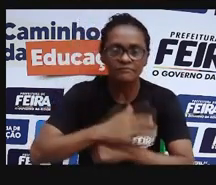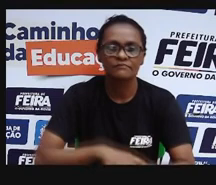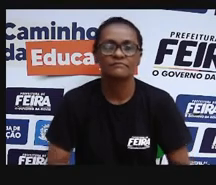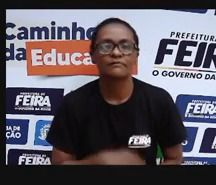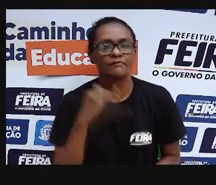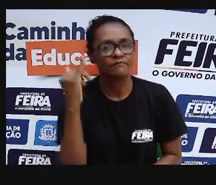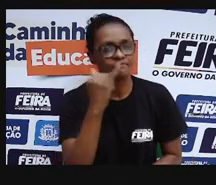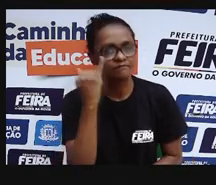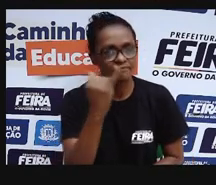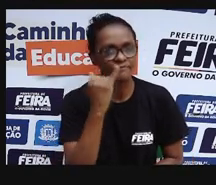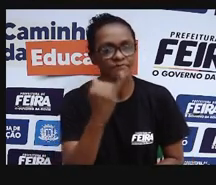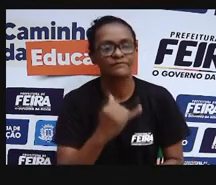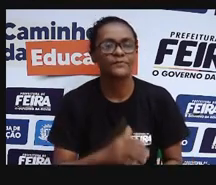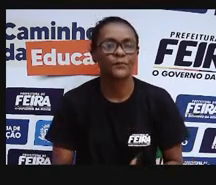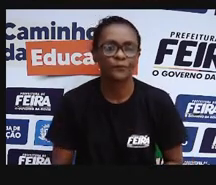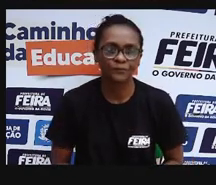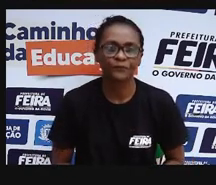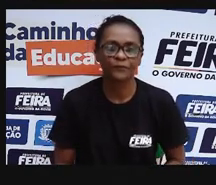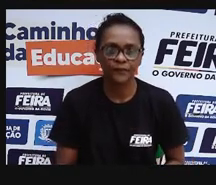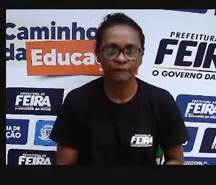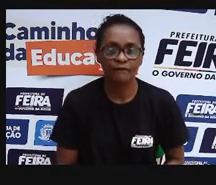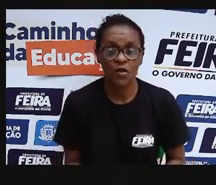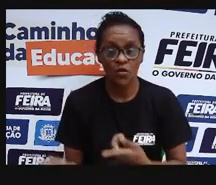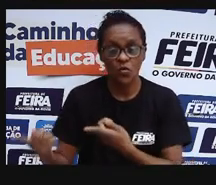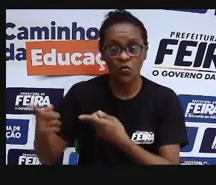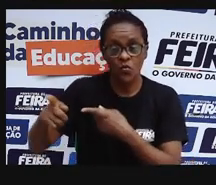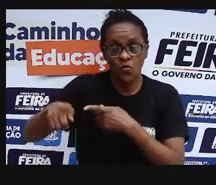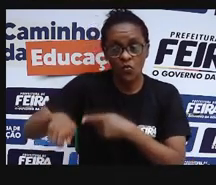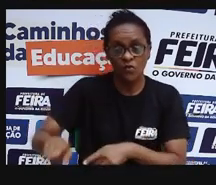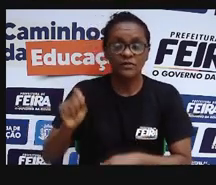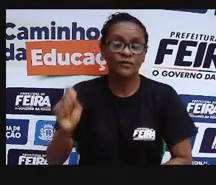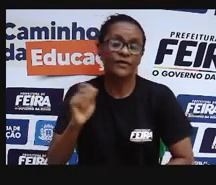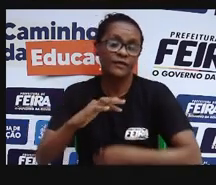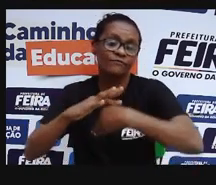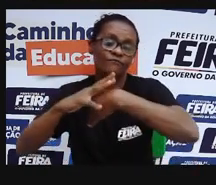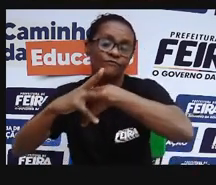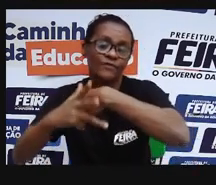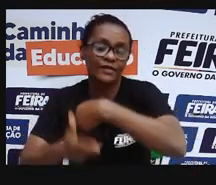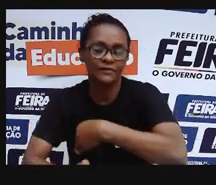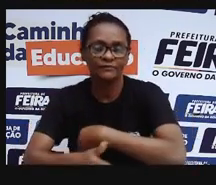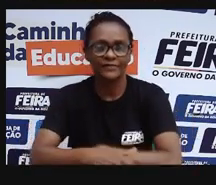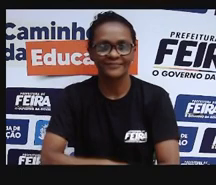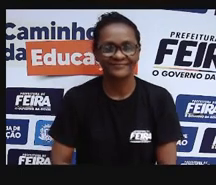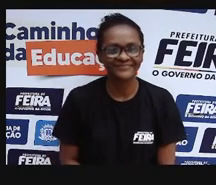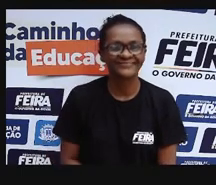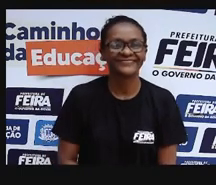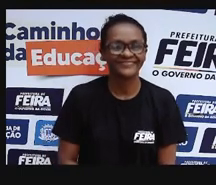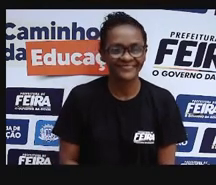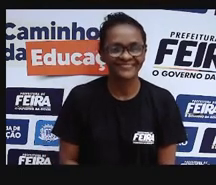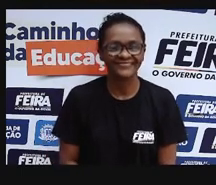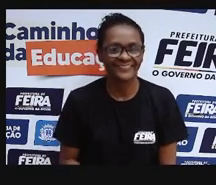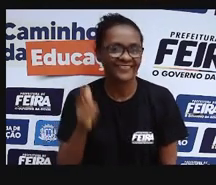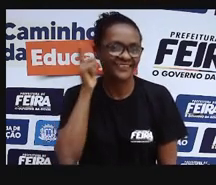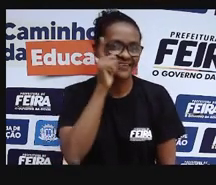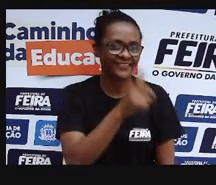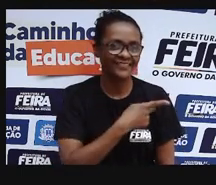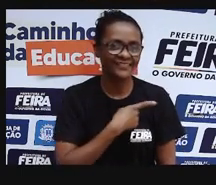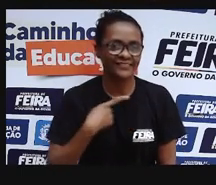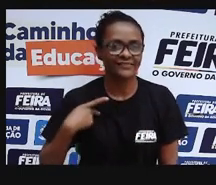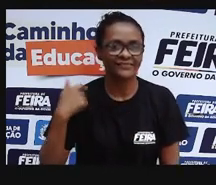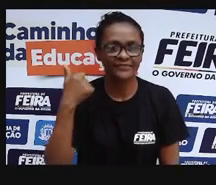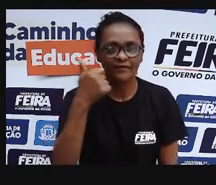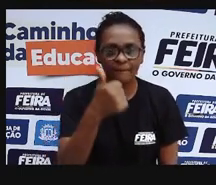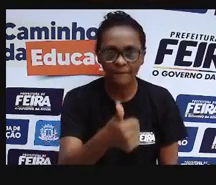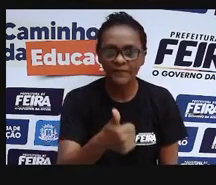frente, né? Contra essa pandemia do coronavírus. Então, nós precisamos também valorizar essas instituições